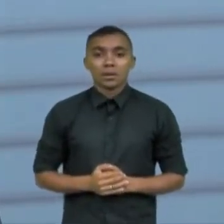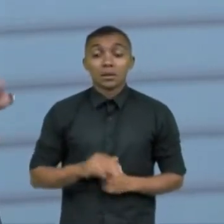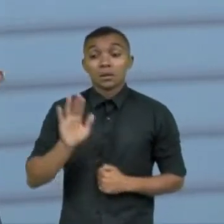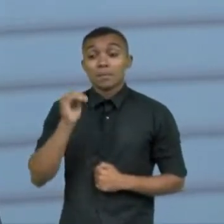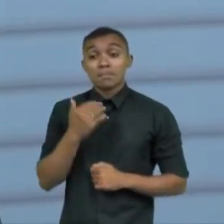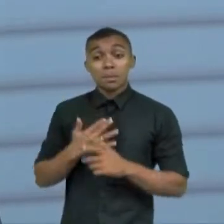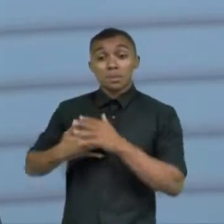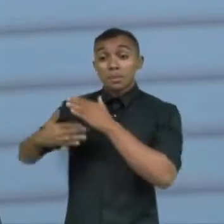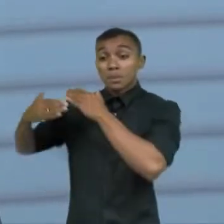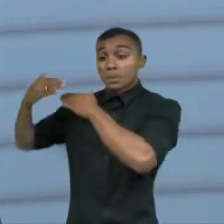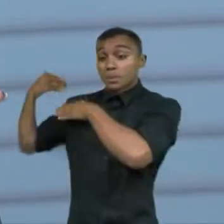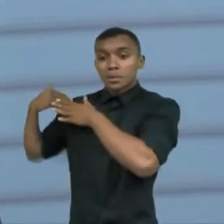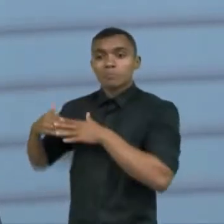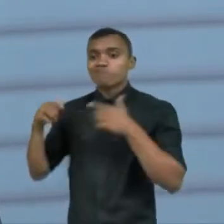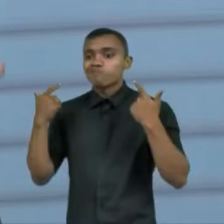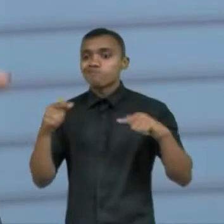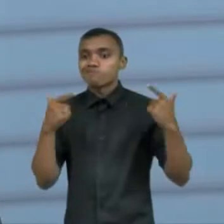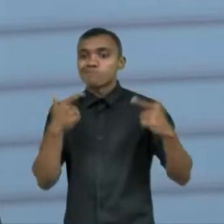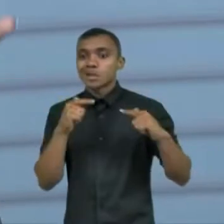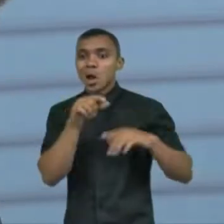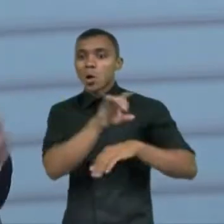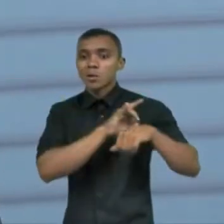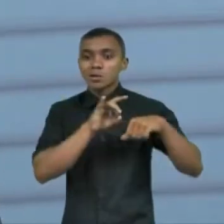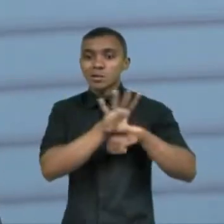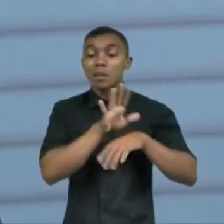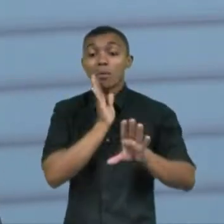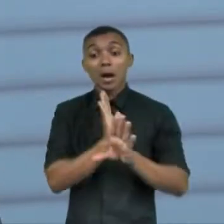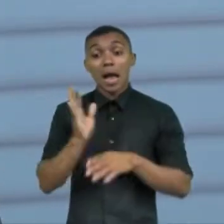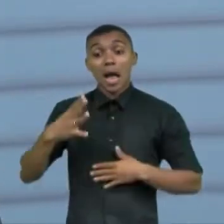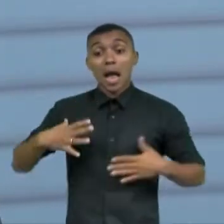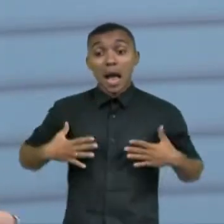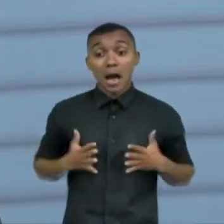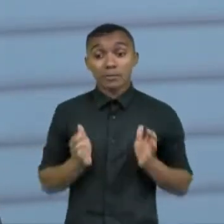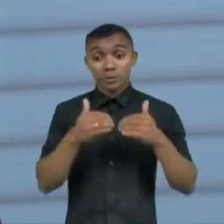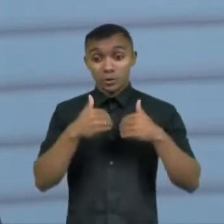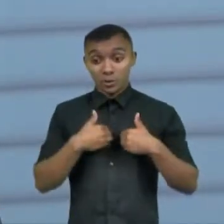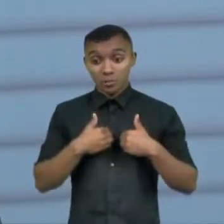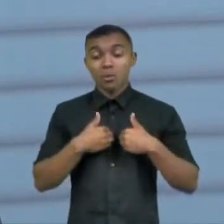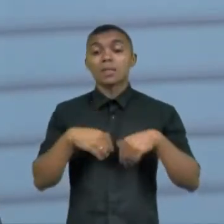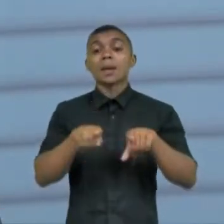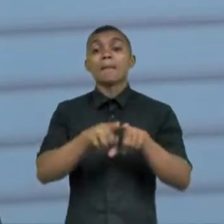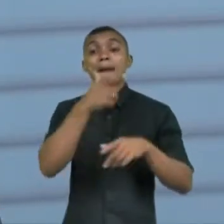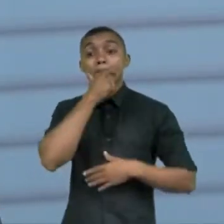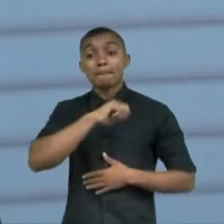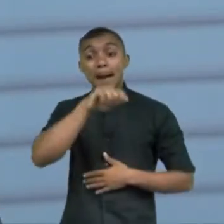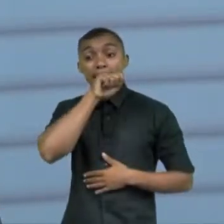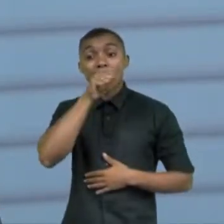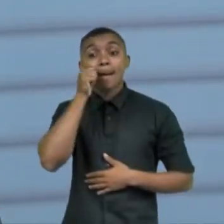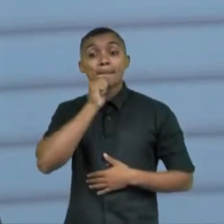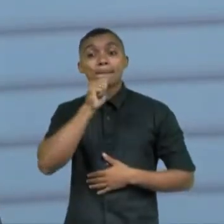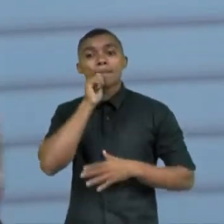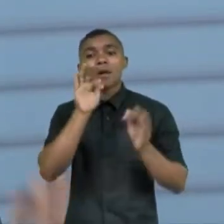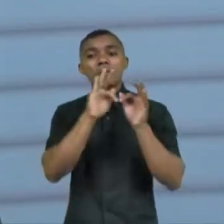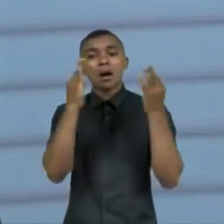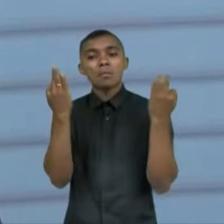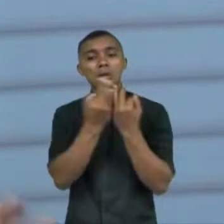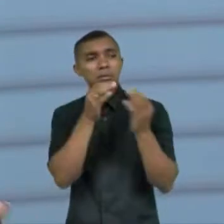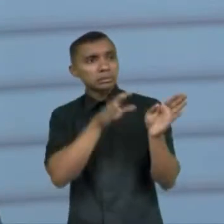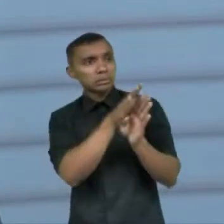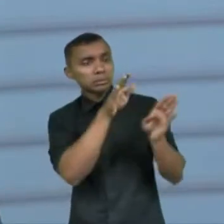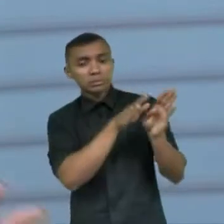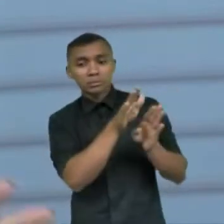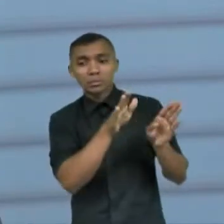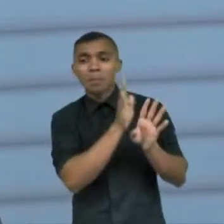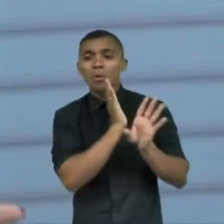orientação porque não só o autista mas os pais e a família também são orientados pela ciência a ter o